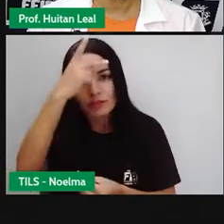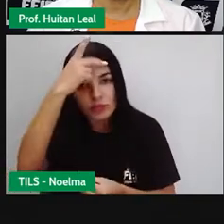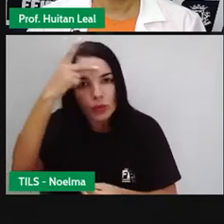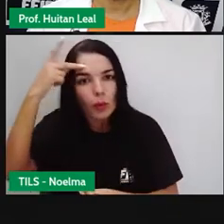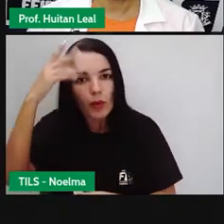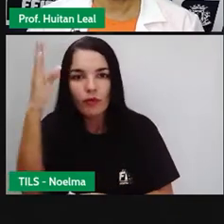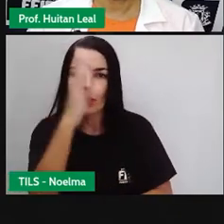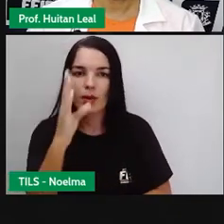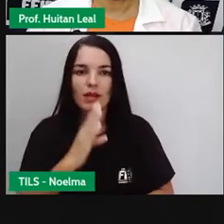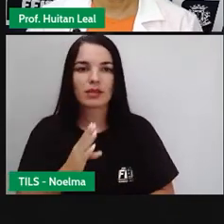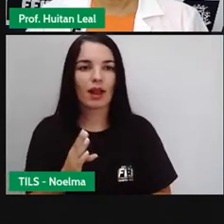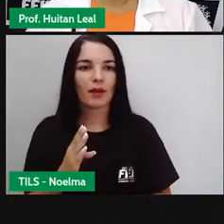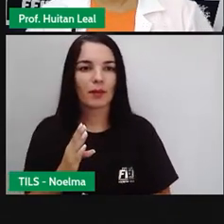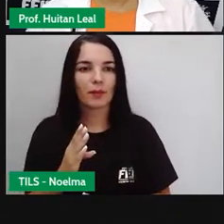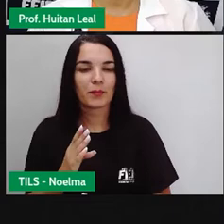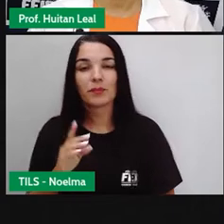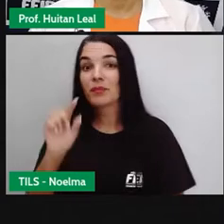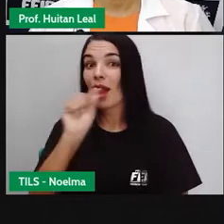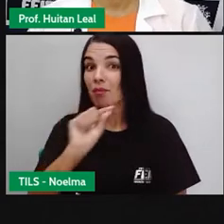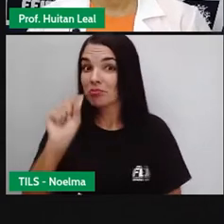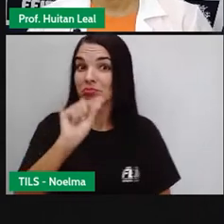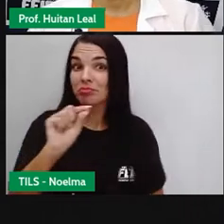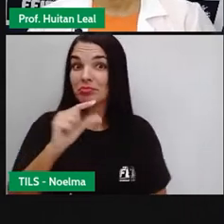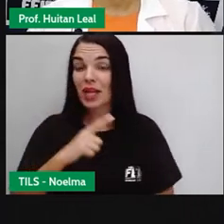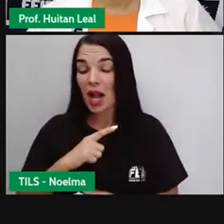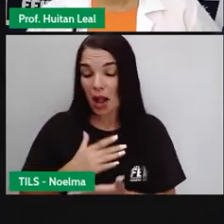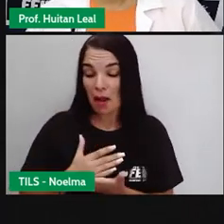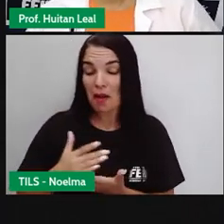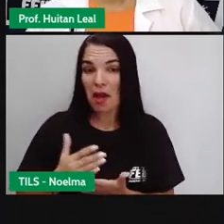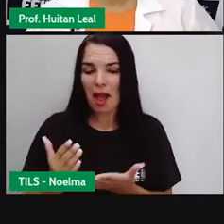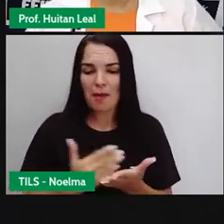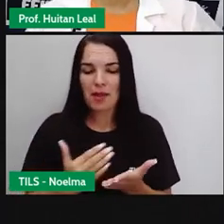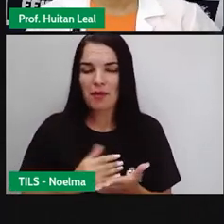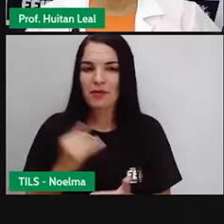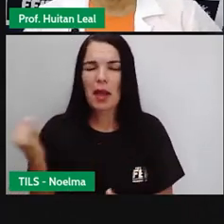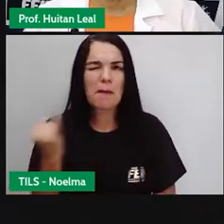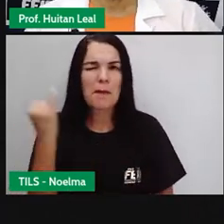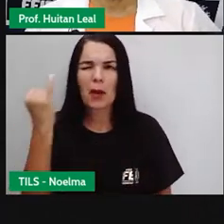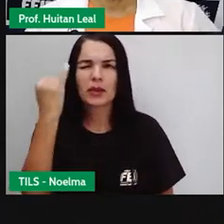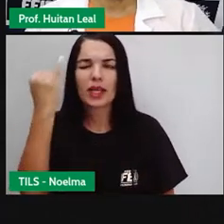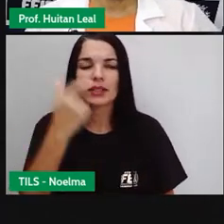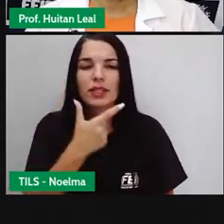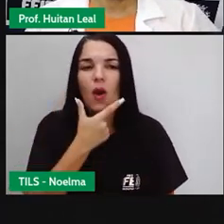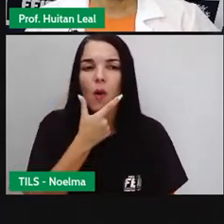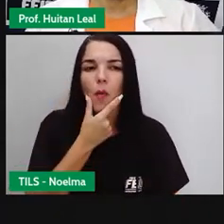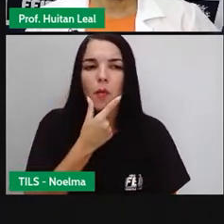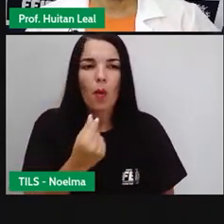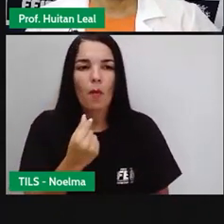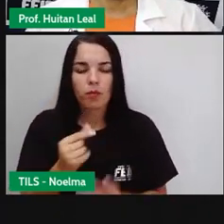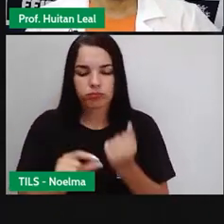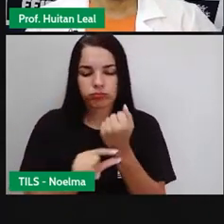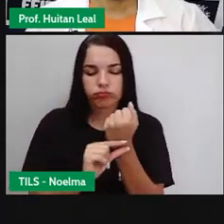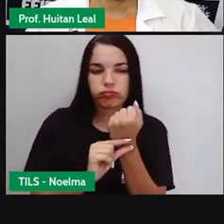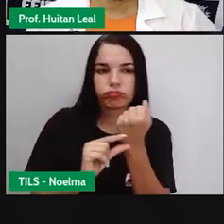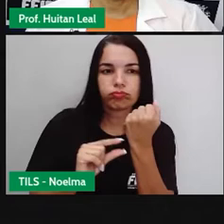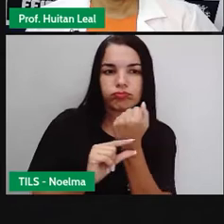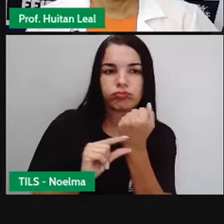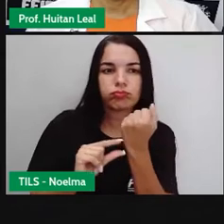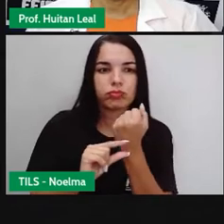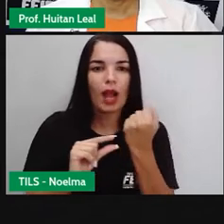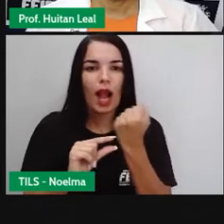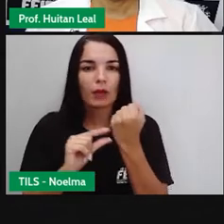Então, vamos lá. Para começar a falar de livro, da importância do livro, eu quero trazer aqui,